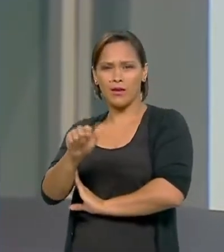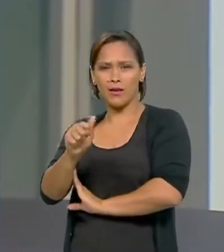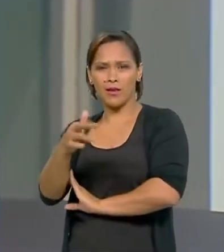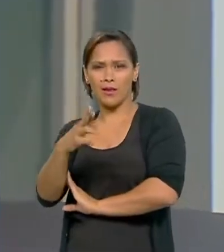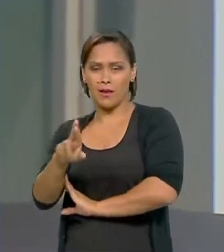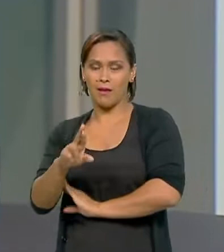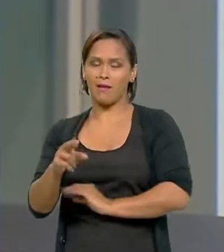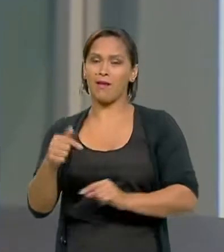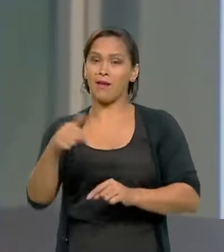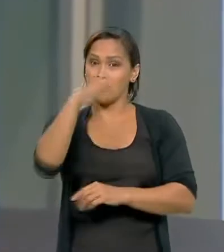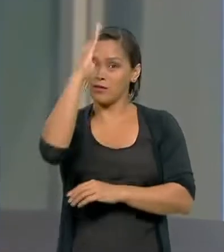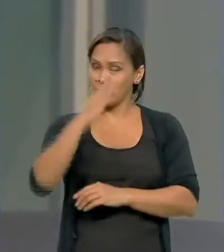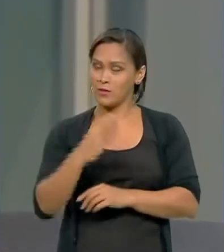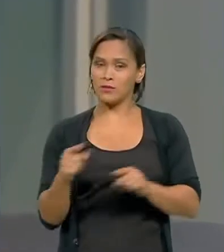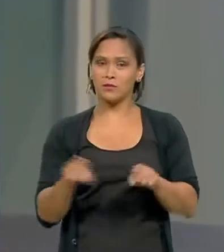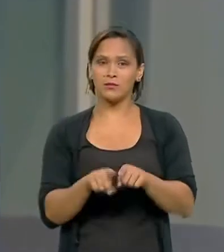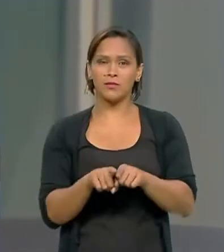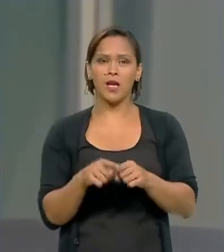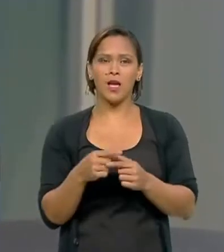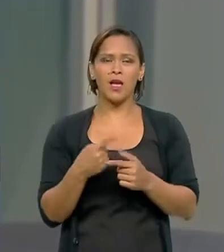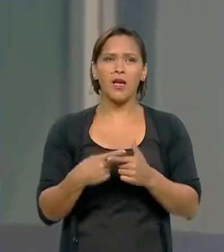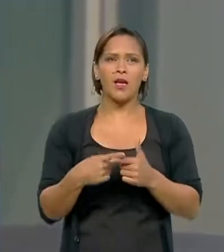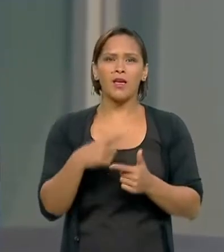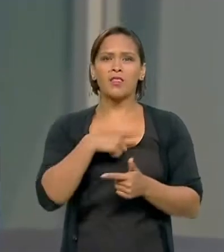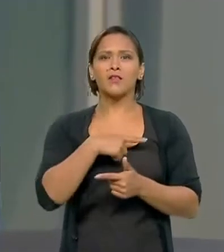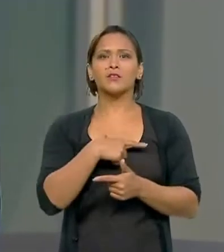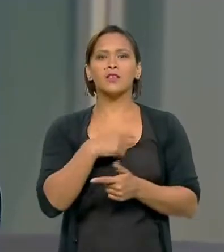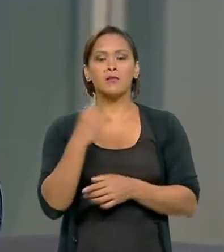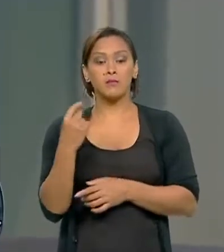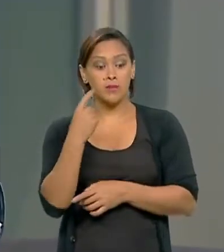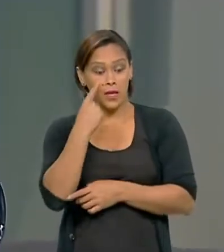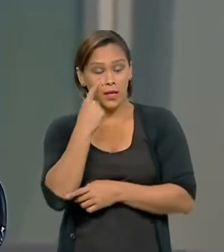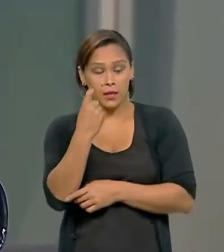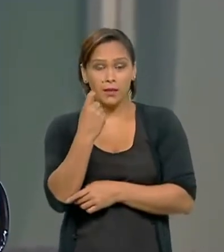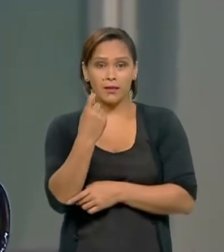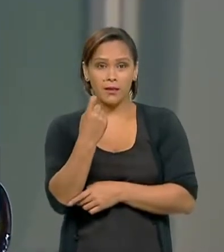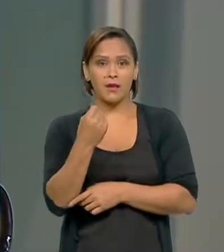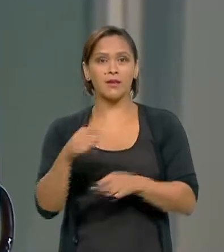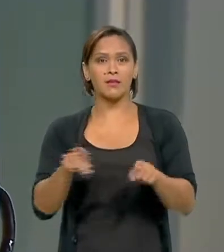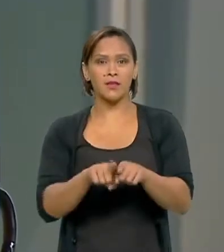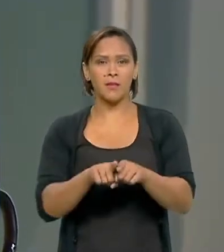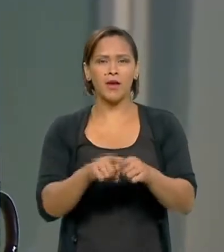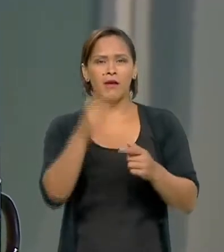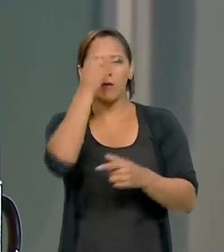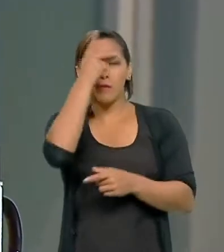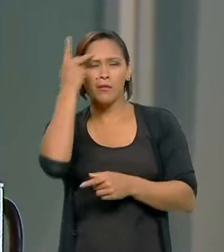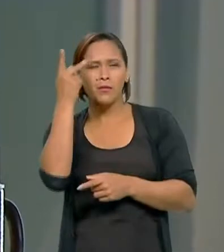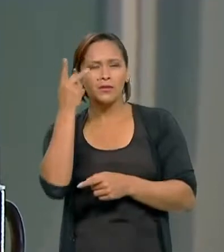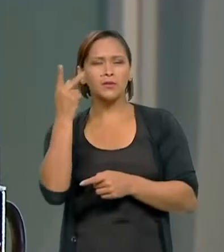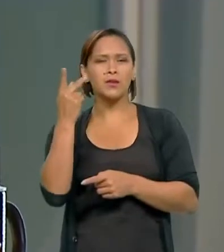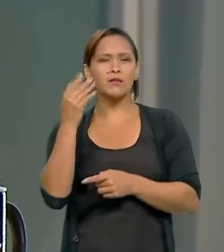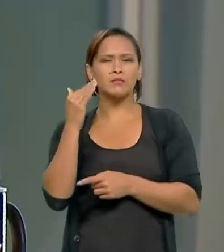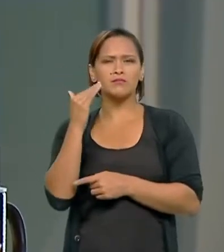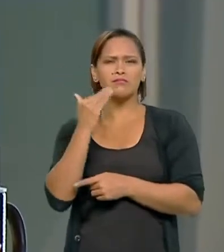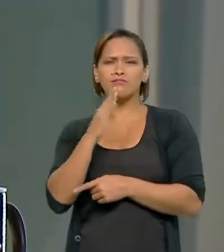obviamente, nós temos interesses na área nuclear, que muita gente desconhece que está